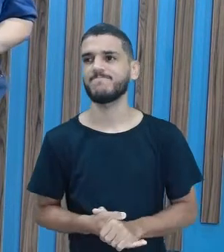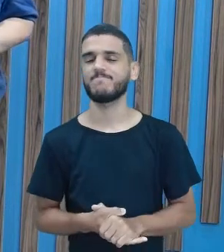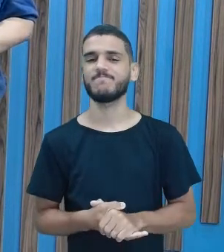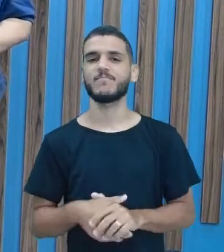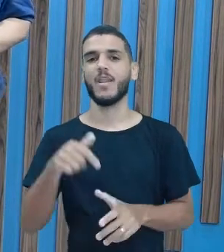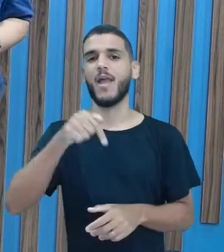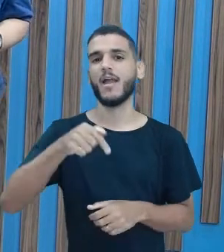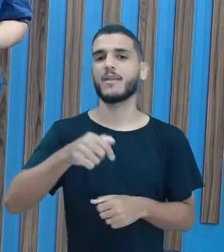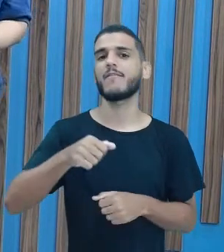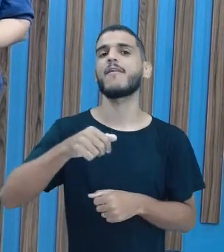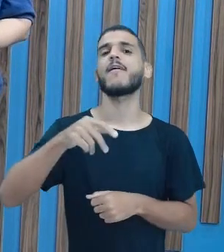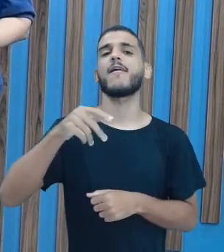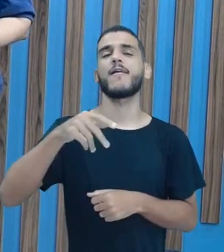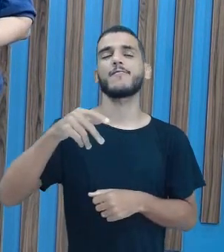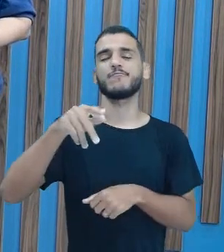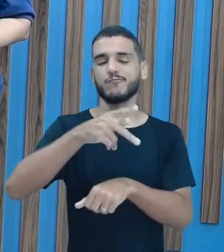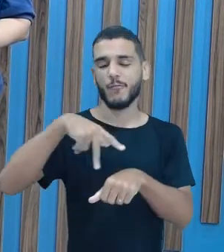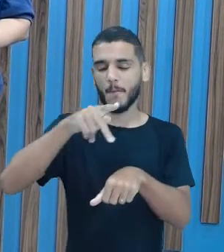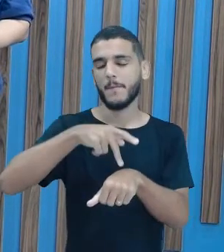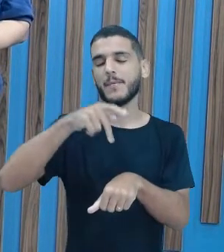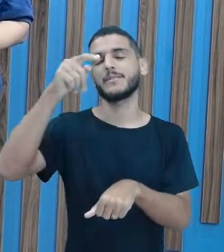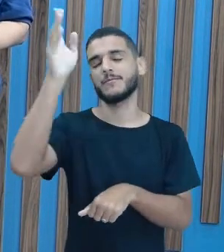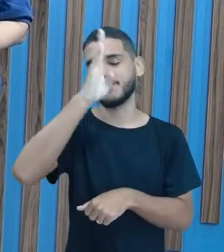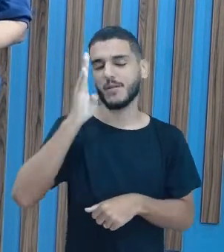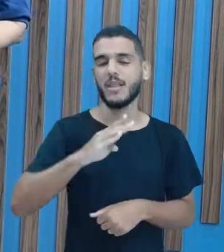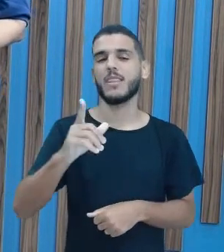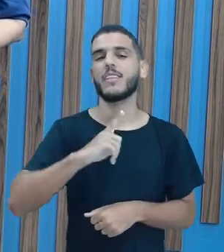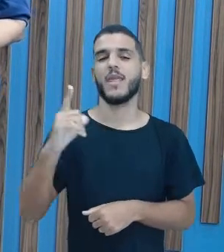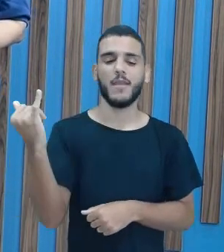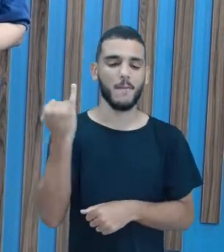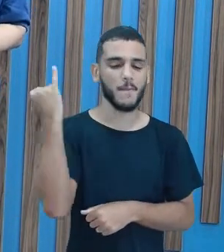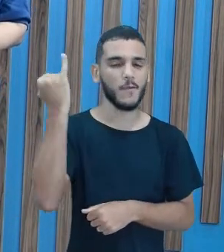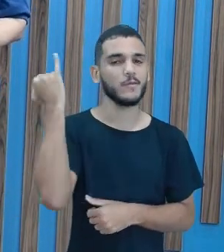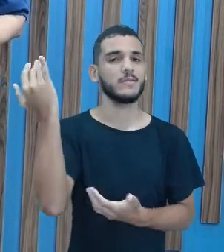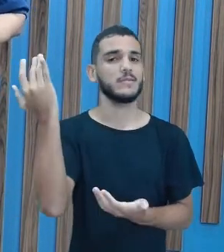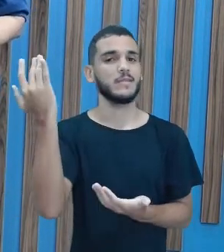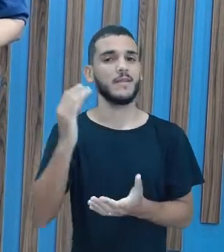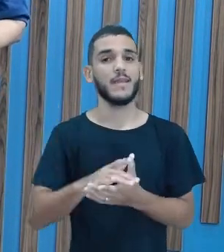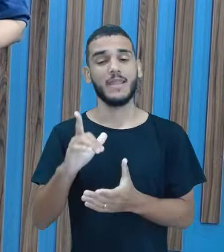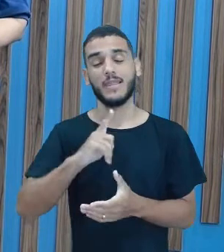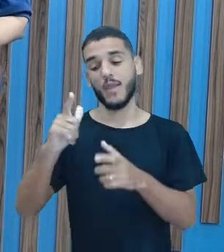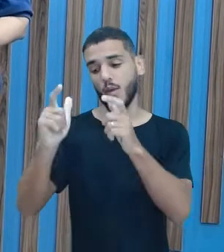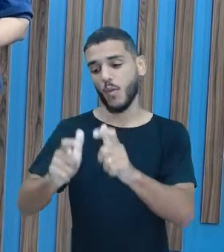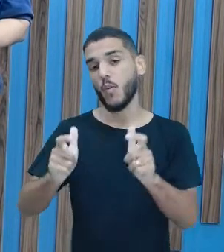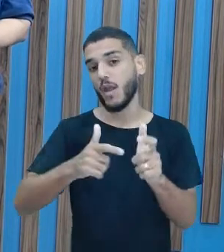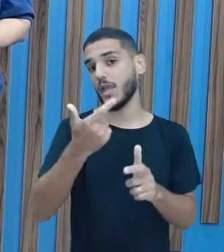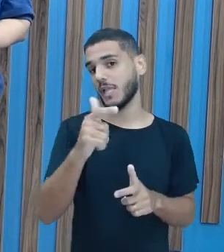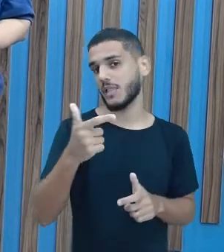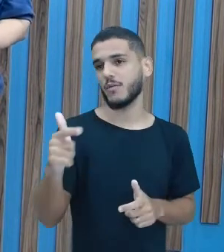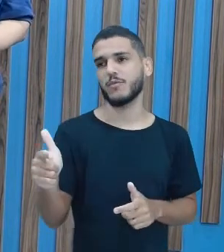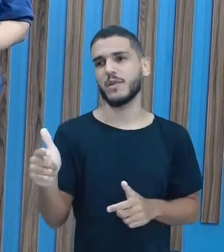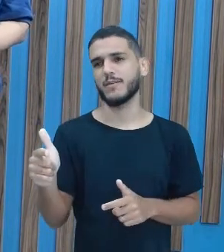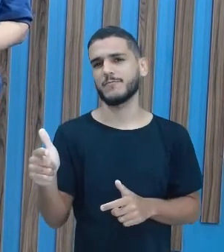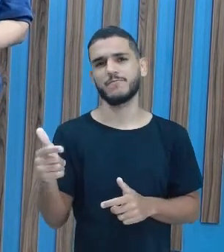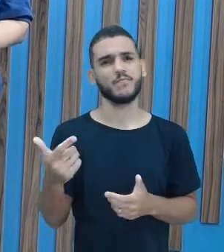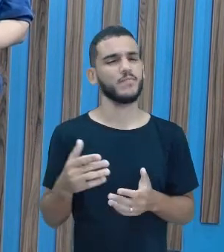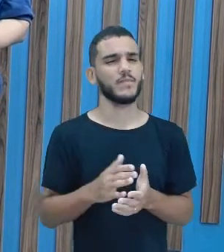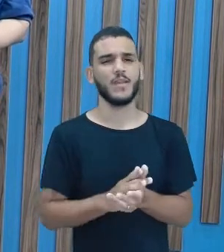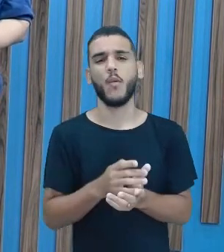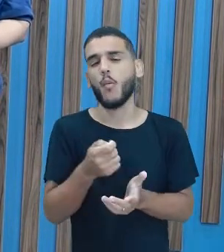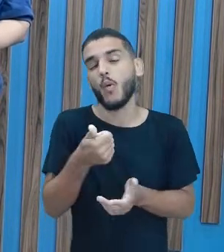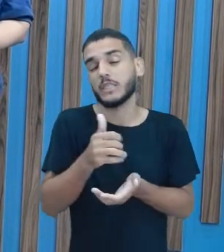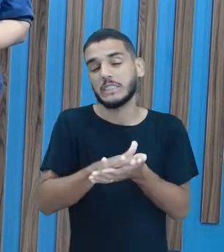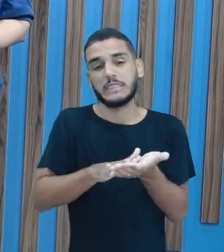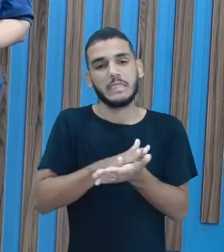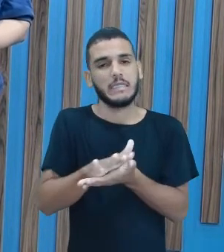nosso país. E vê como isso é importante. Tem lugares no planeta que não tem essa disponibilidade, não chega nem perto disso.